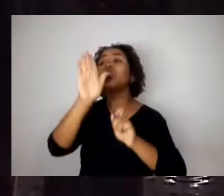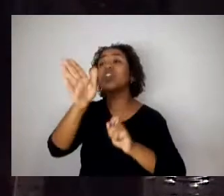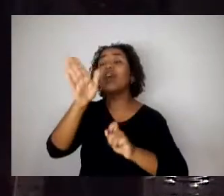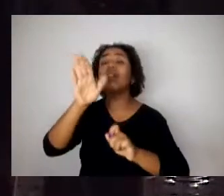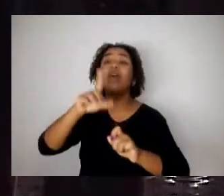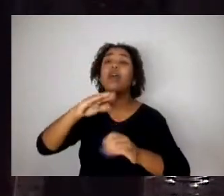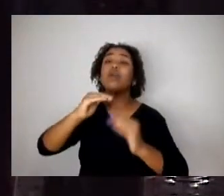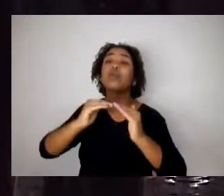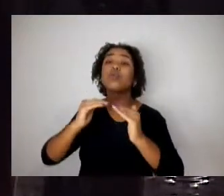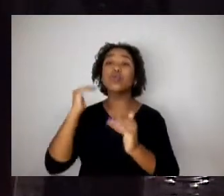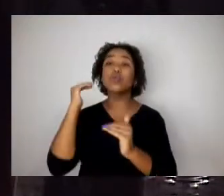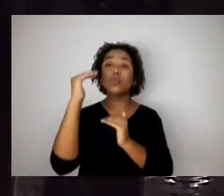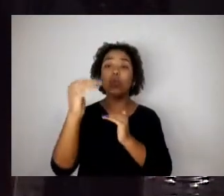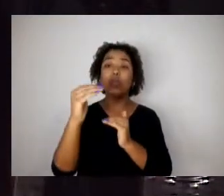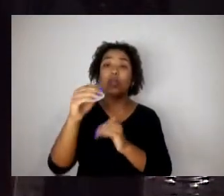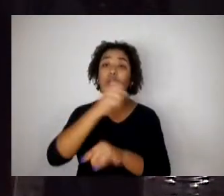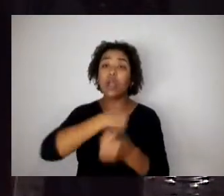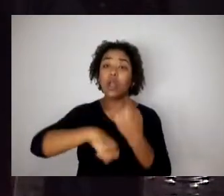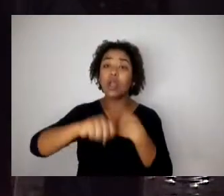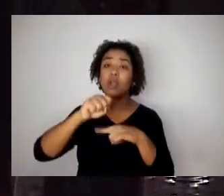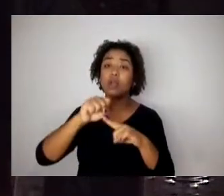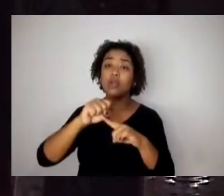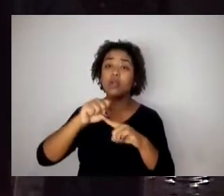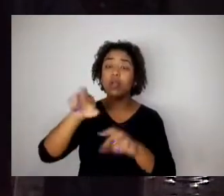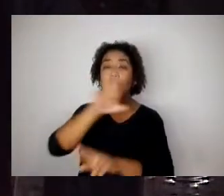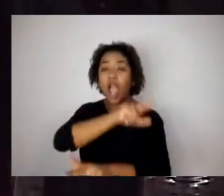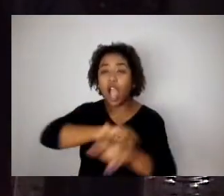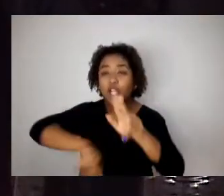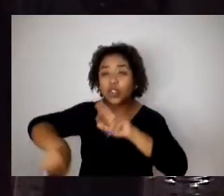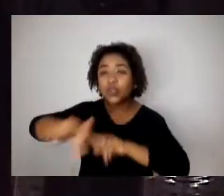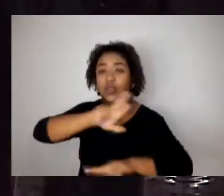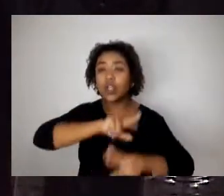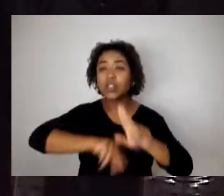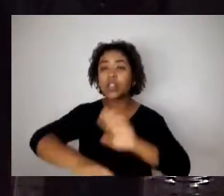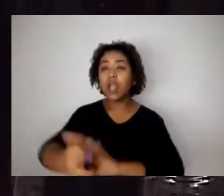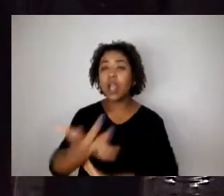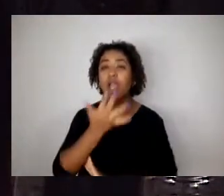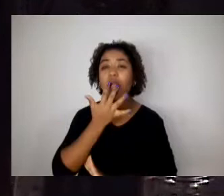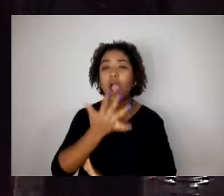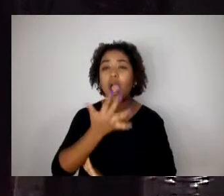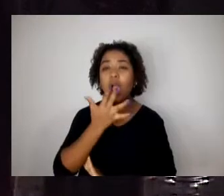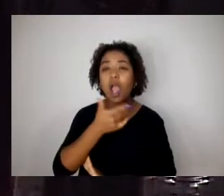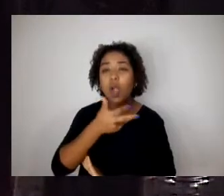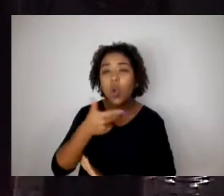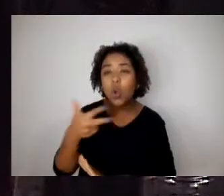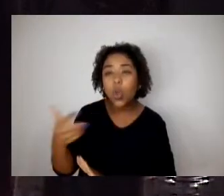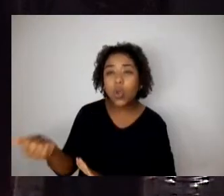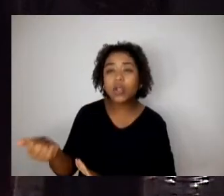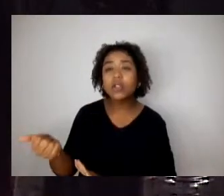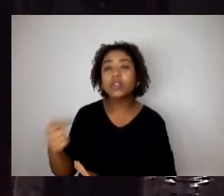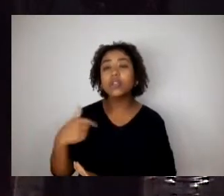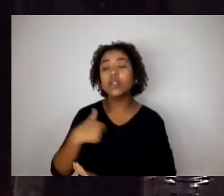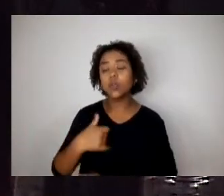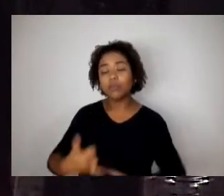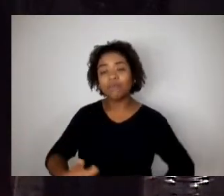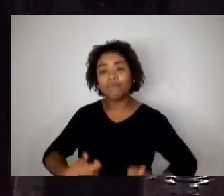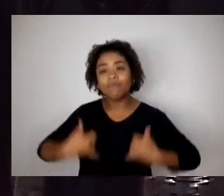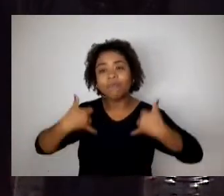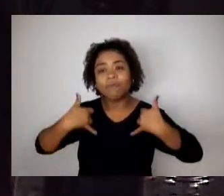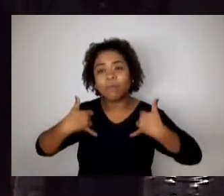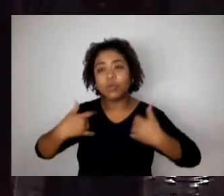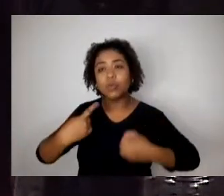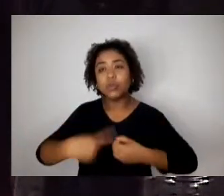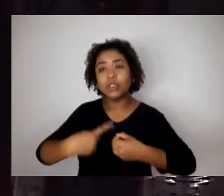diversa, é colorida. E eu tenho muito orgulho de viver numa cidade extremamente colorida e extremamente